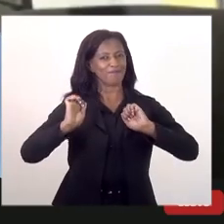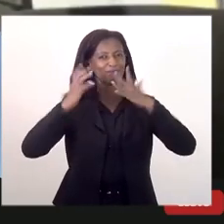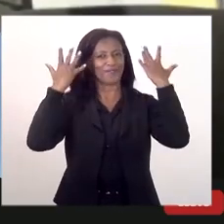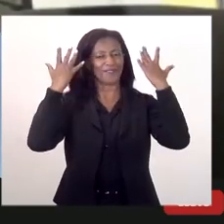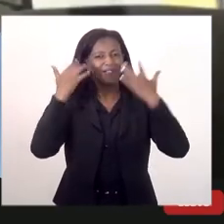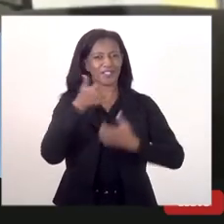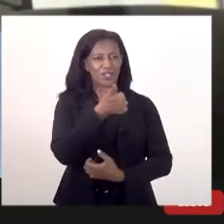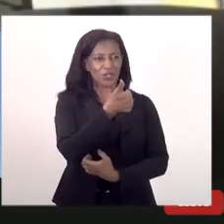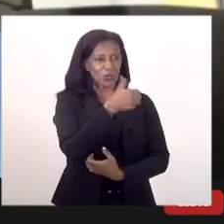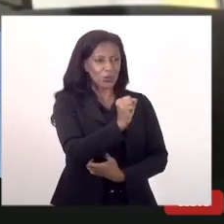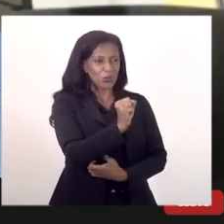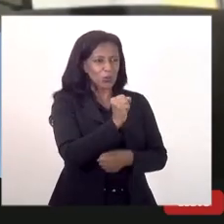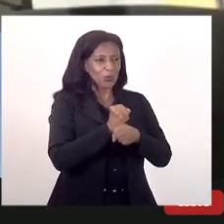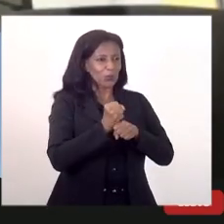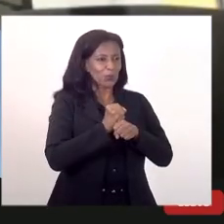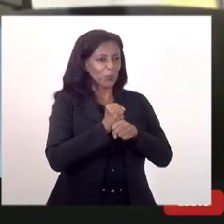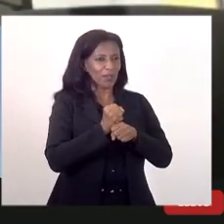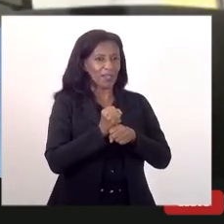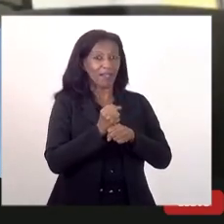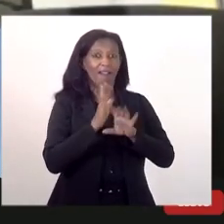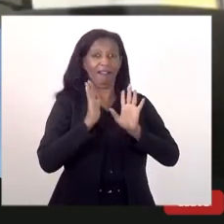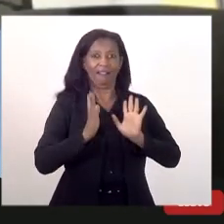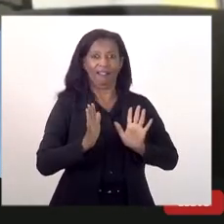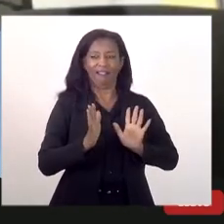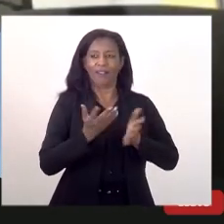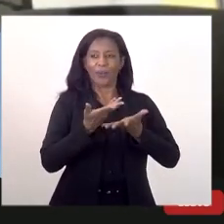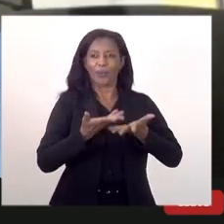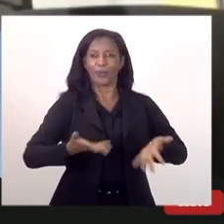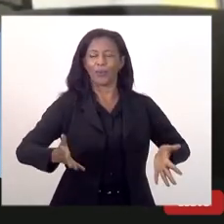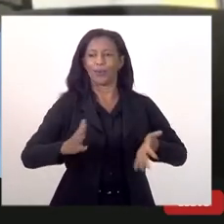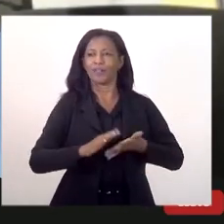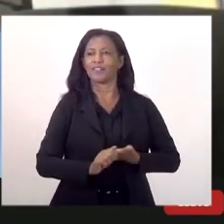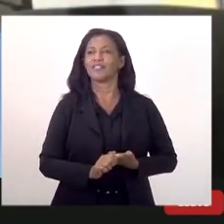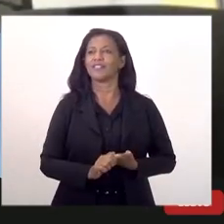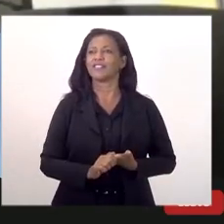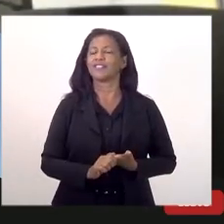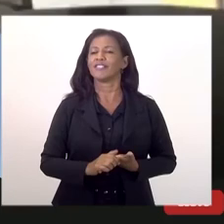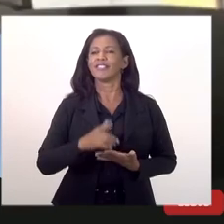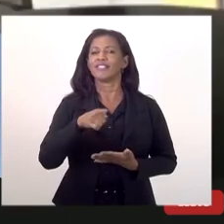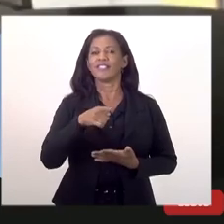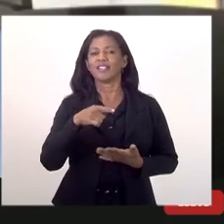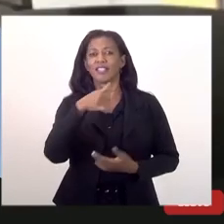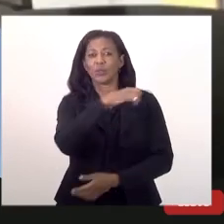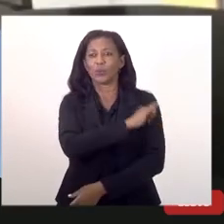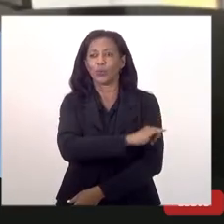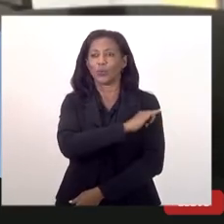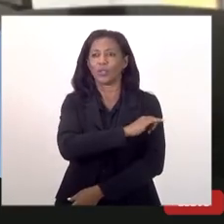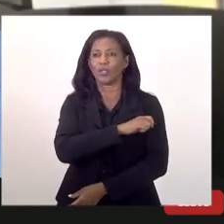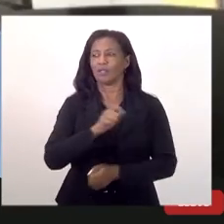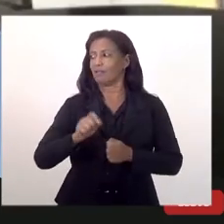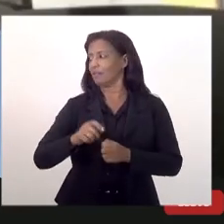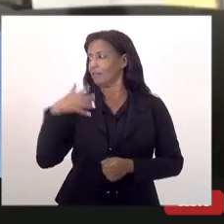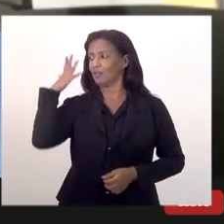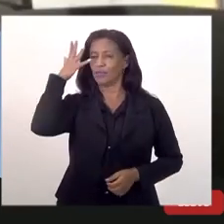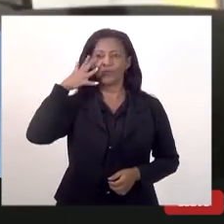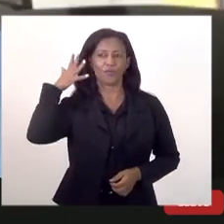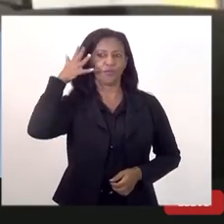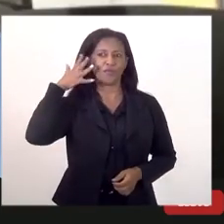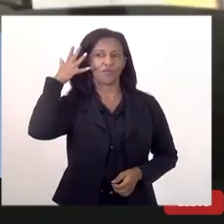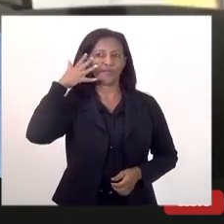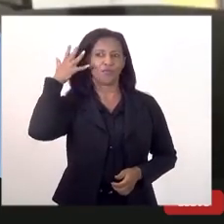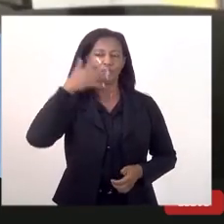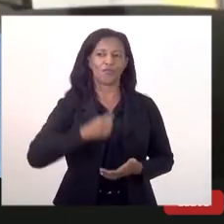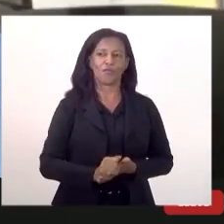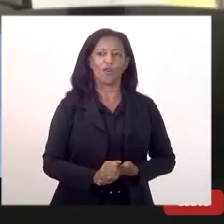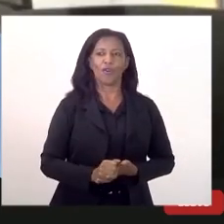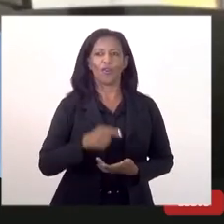e um dia de comemoração para essa grande vitória aqui do Rio de Janeiro de ter um fórum que possa discutir com a sociedade